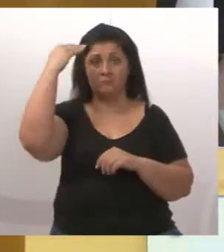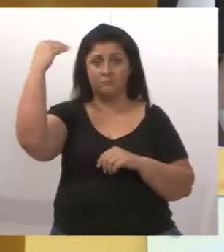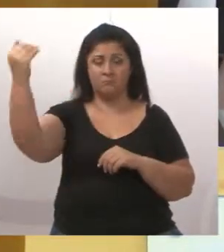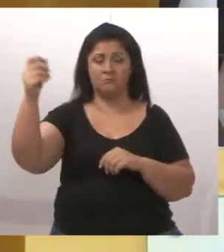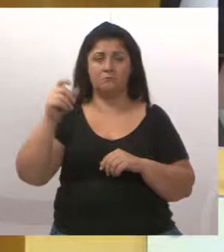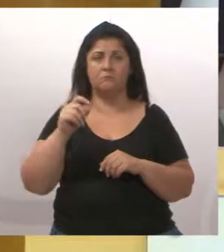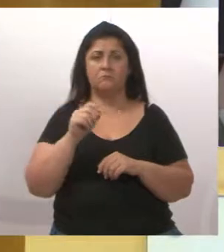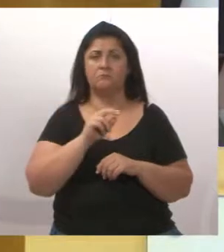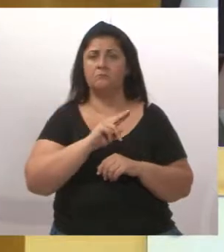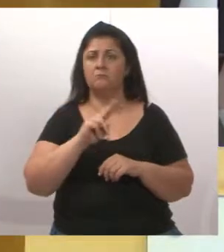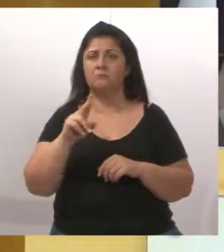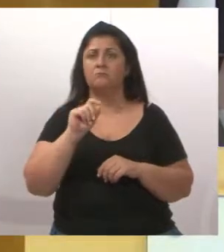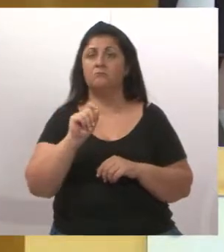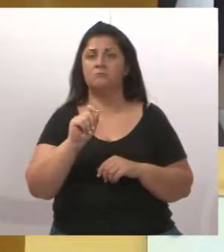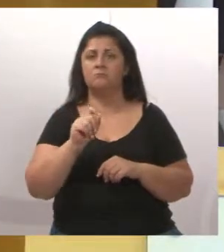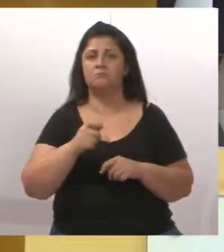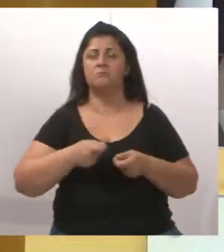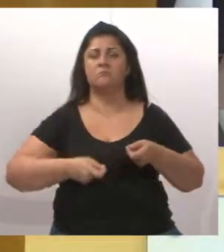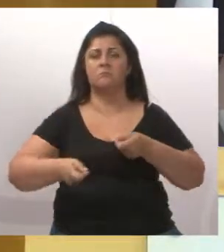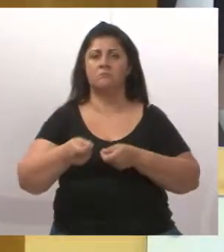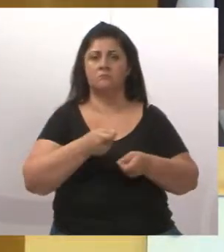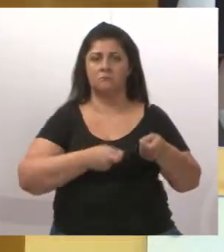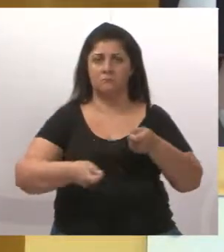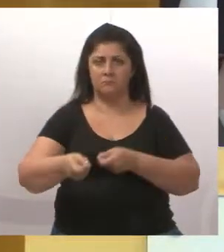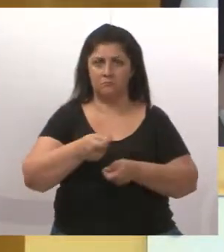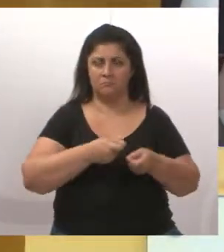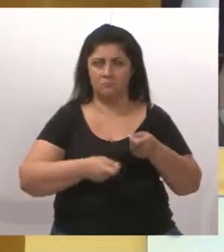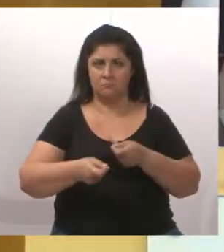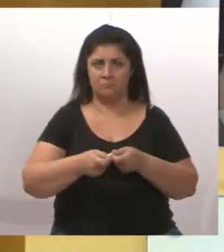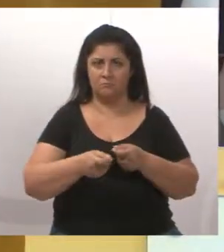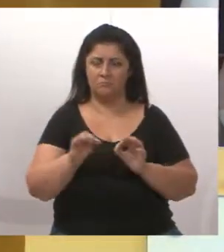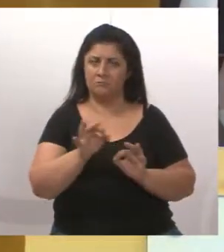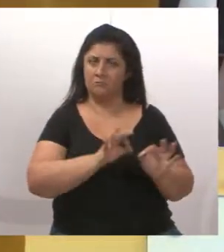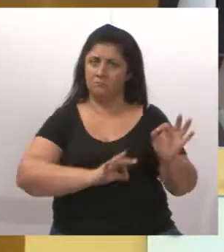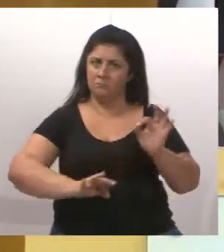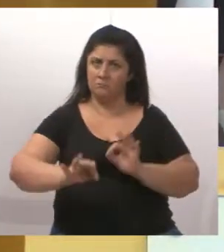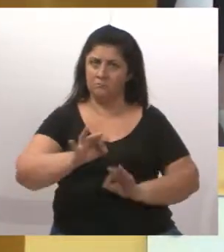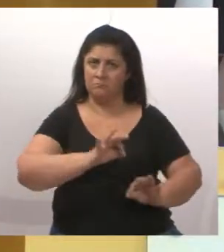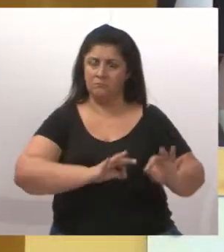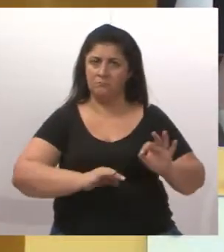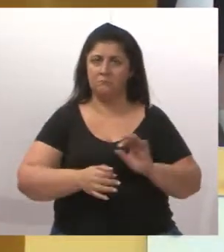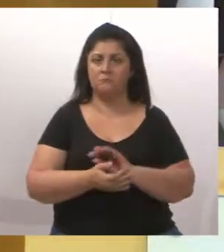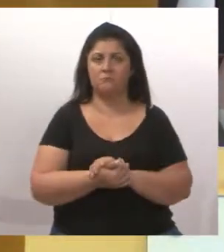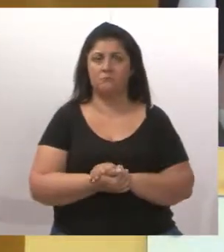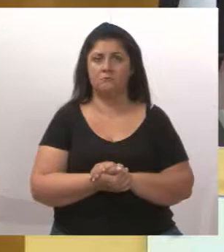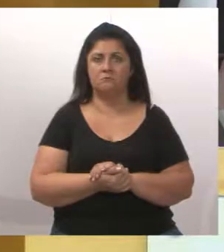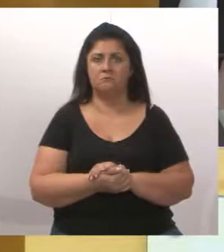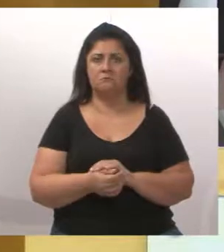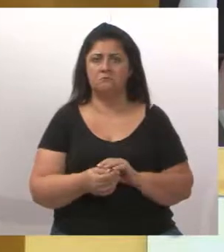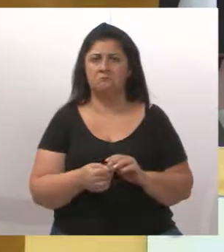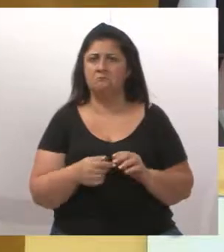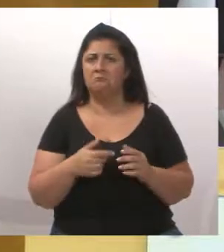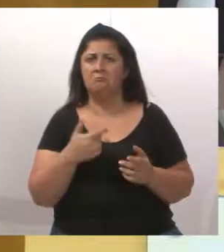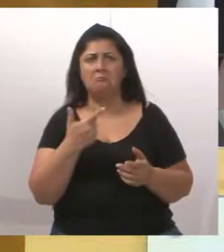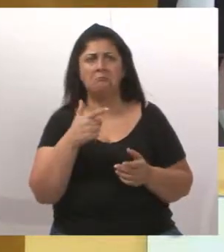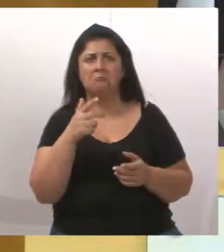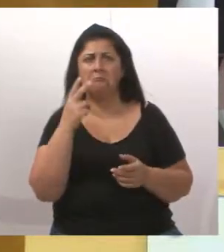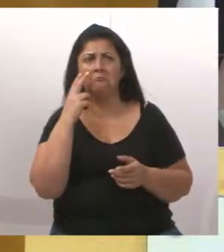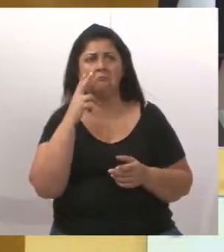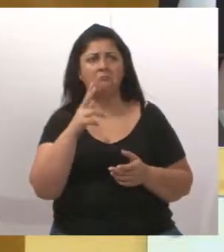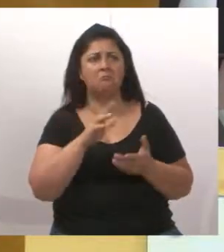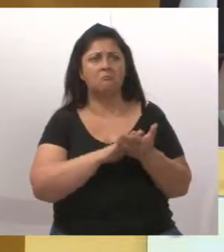chama-se o quê? Gestão. Chama-se o quê? Organização. E nós não estamos vendo isso.